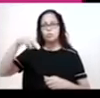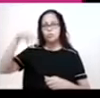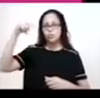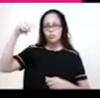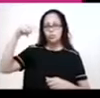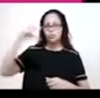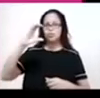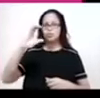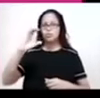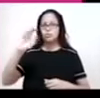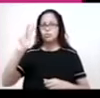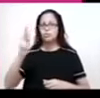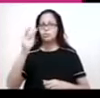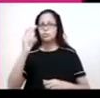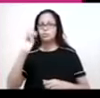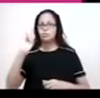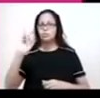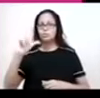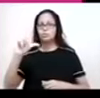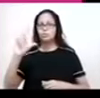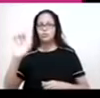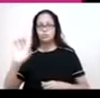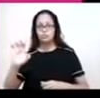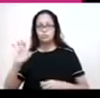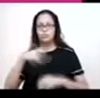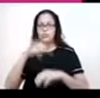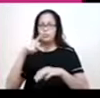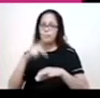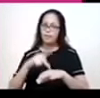norte do Chile, que é um país da América do Sul.